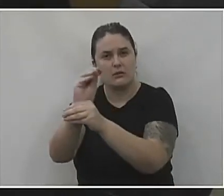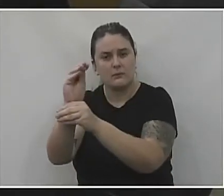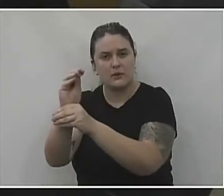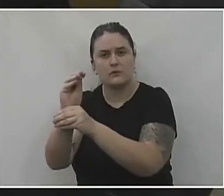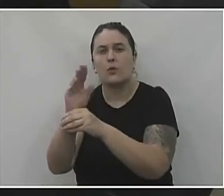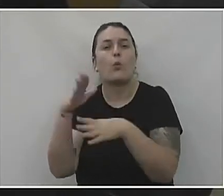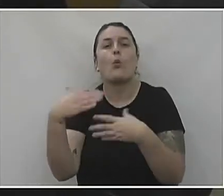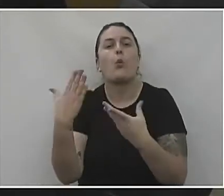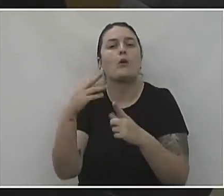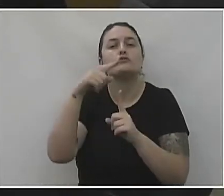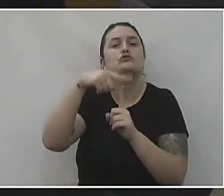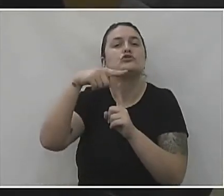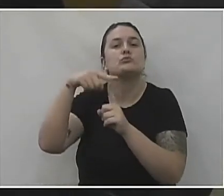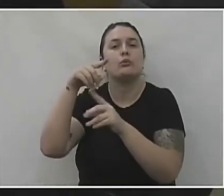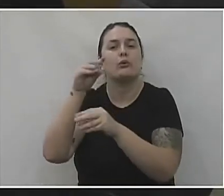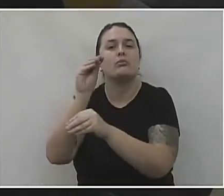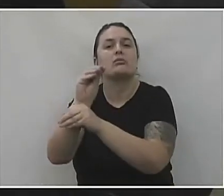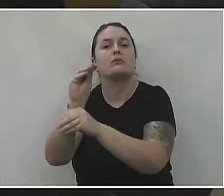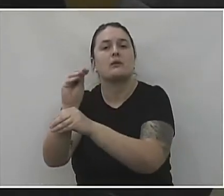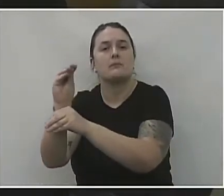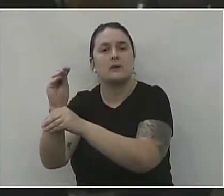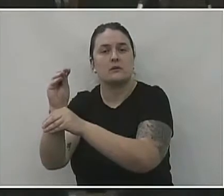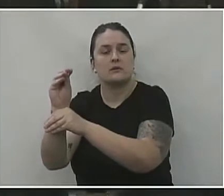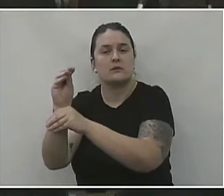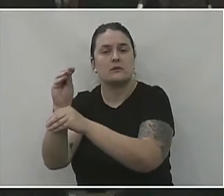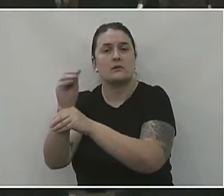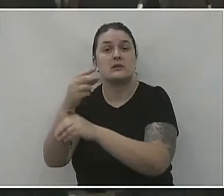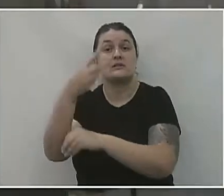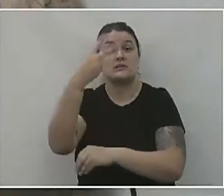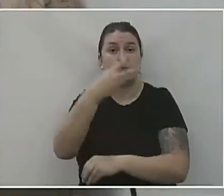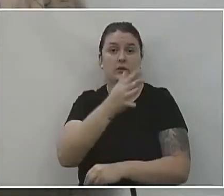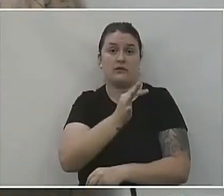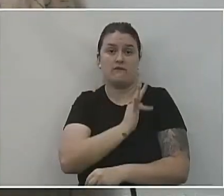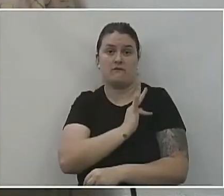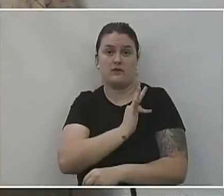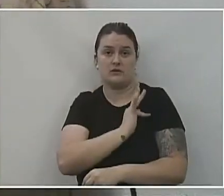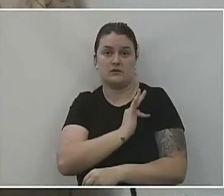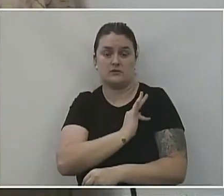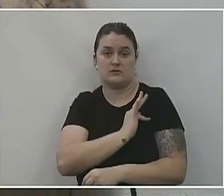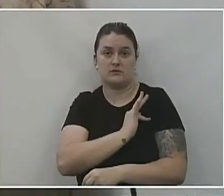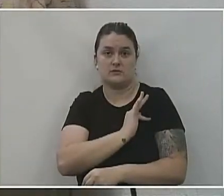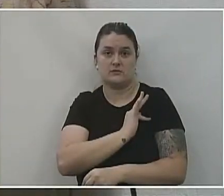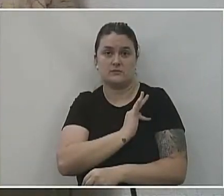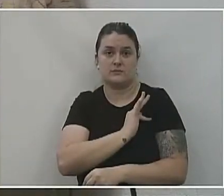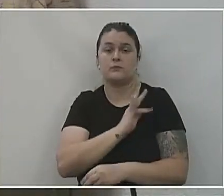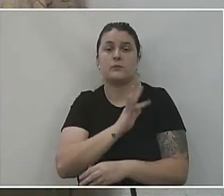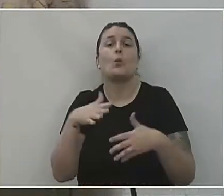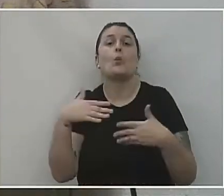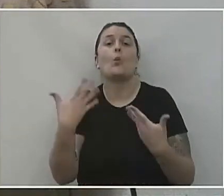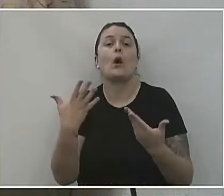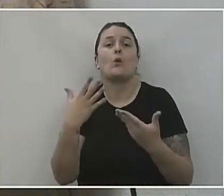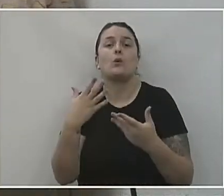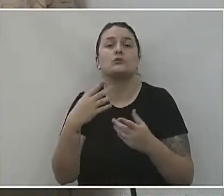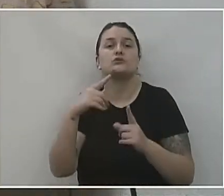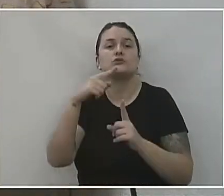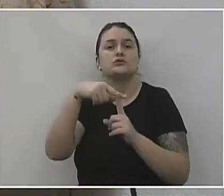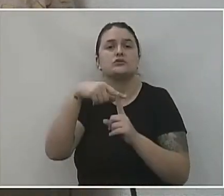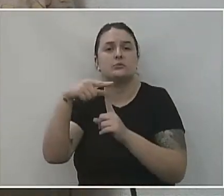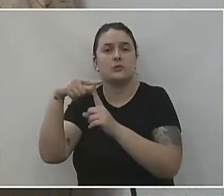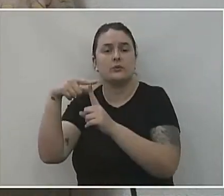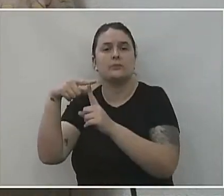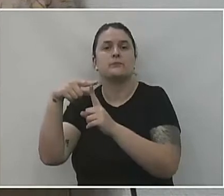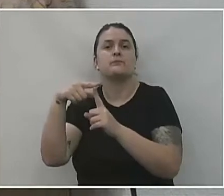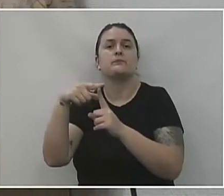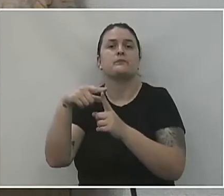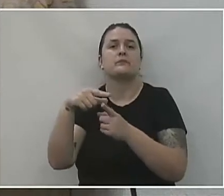Que tipo de tratamento elas receberam? Tratamento de segunda fase, como eu tinha comentado. Sim, qual que é? Clexane,